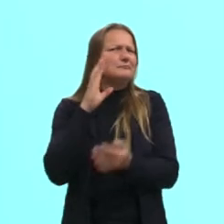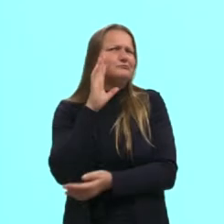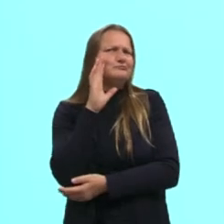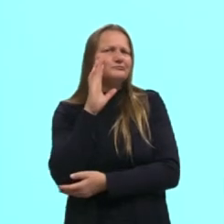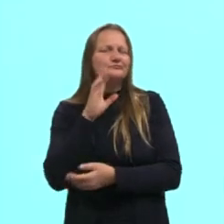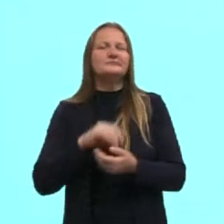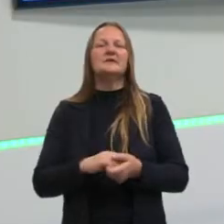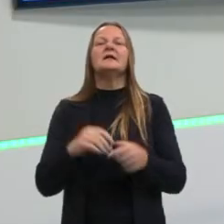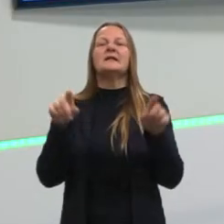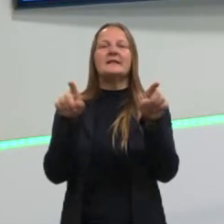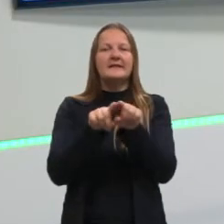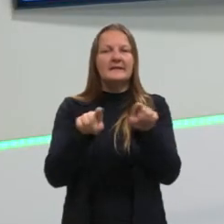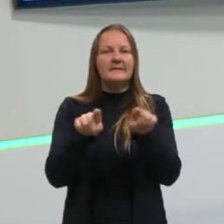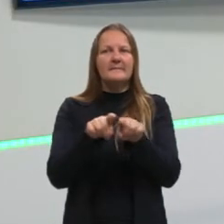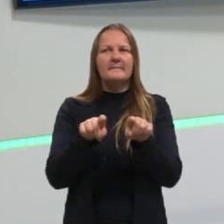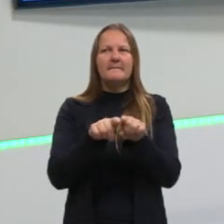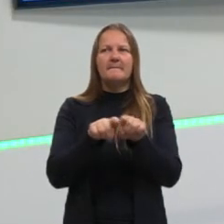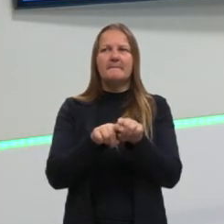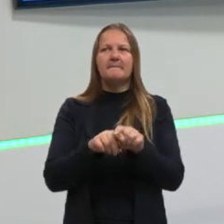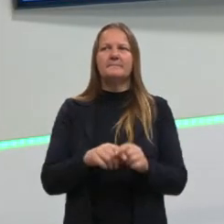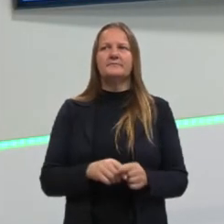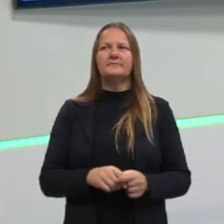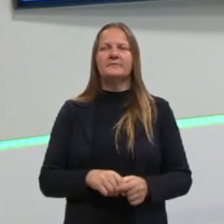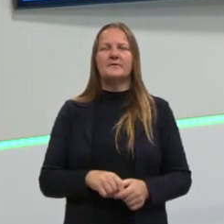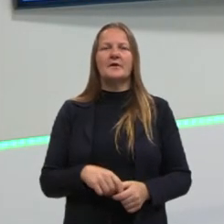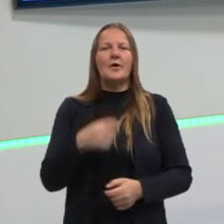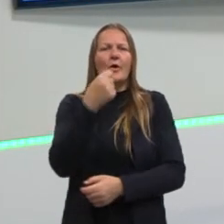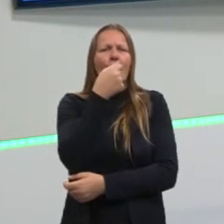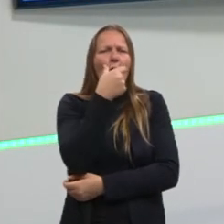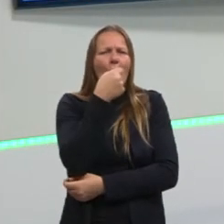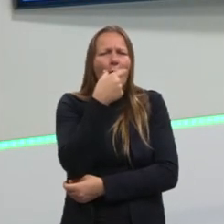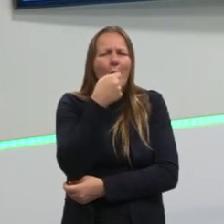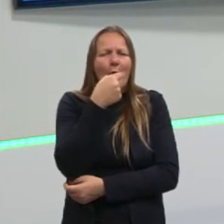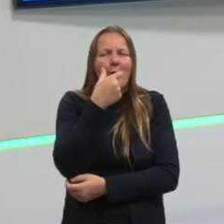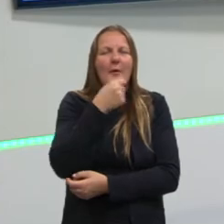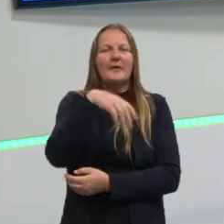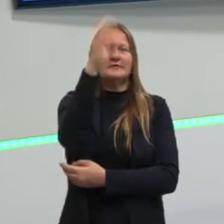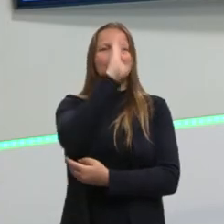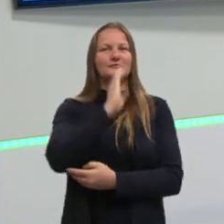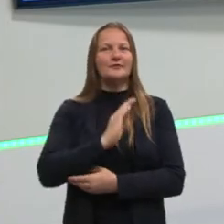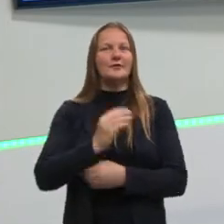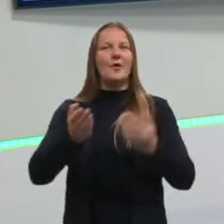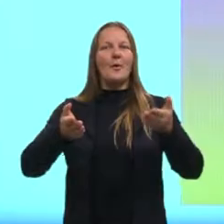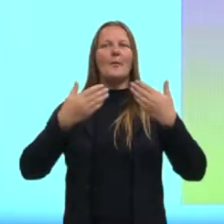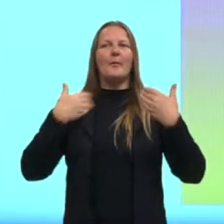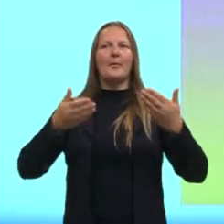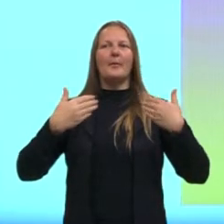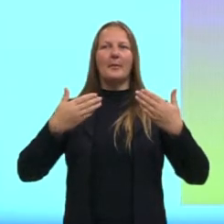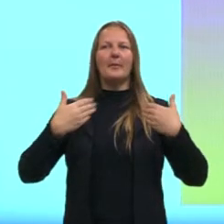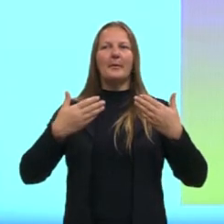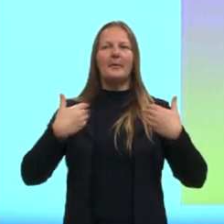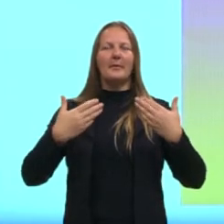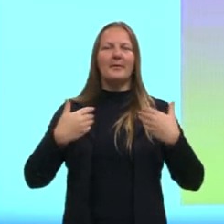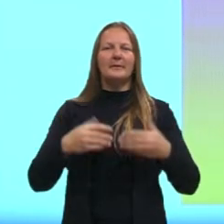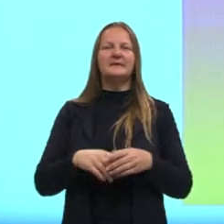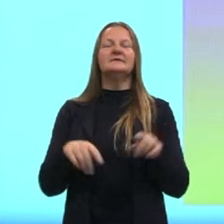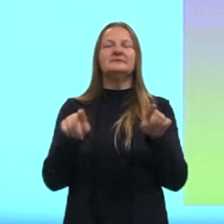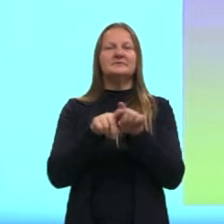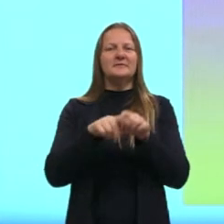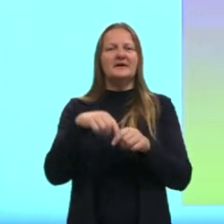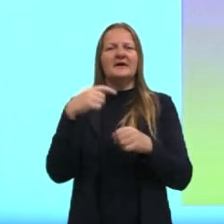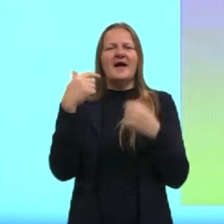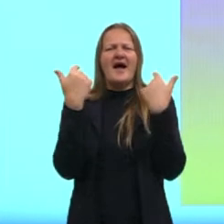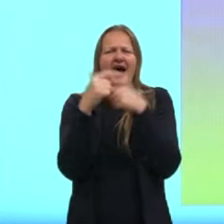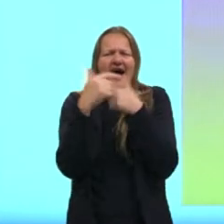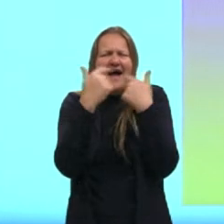Também a gente vai ter o Comédias Brasileiras de Verão. E nesse Comédias